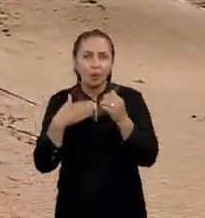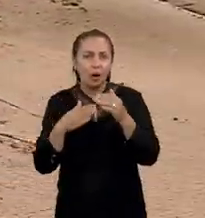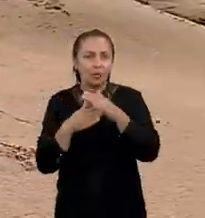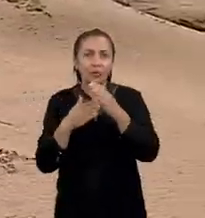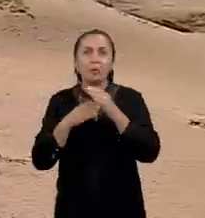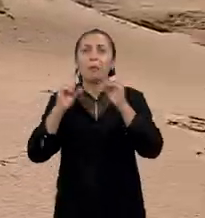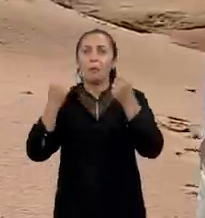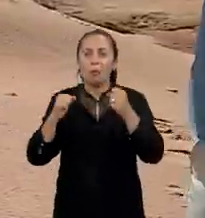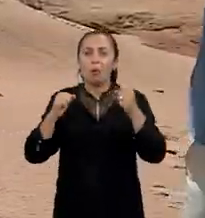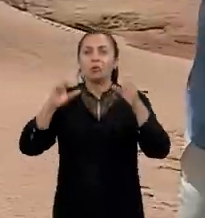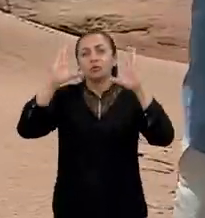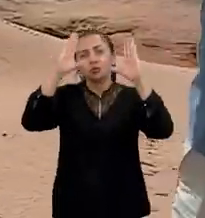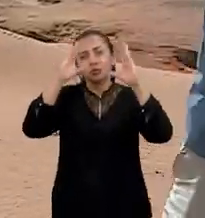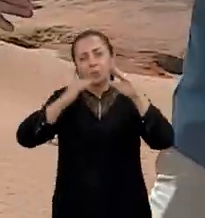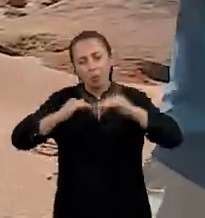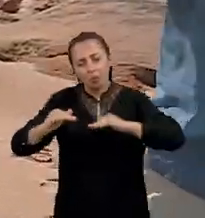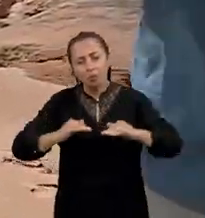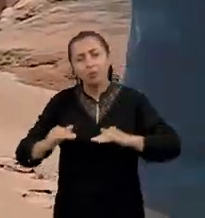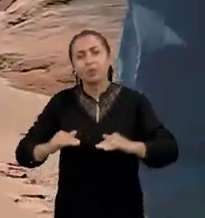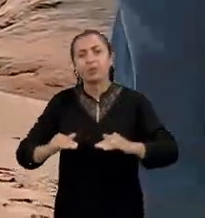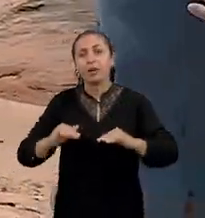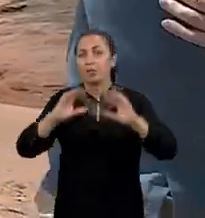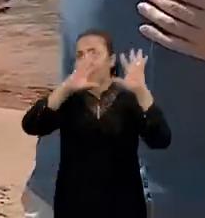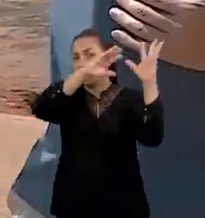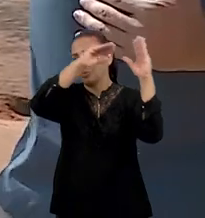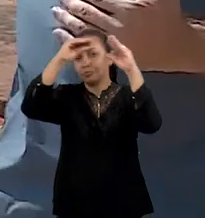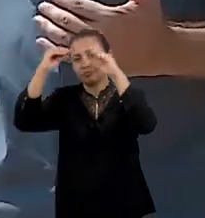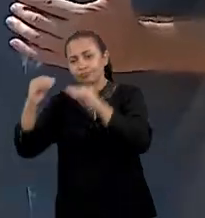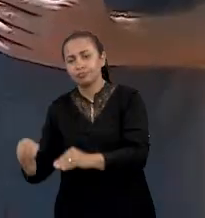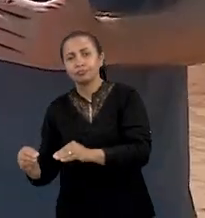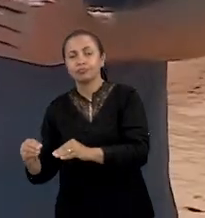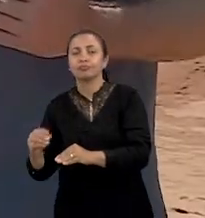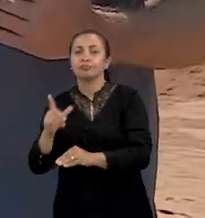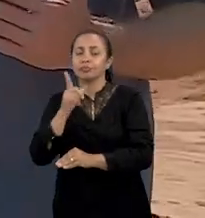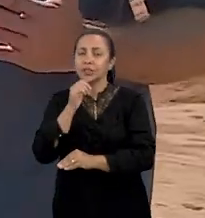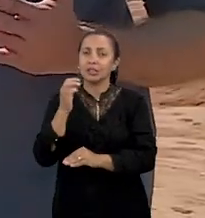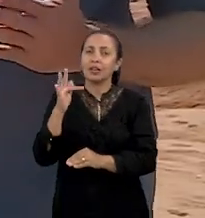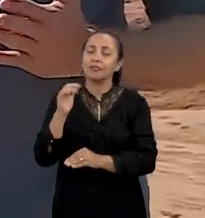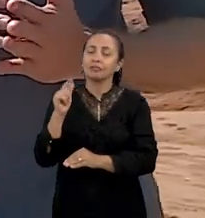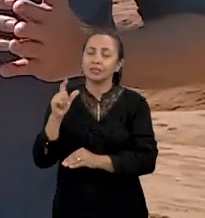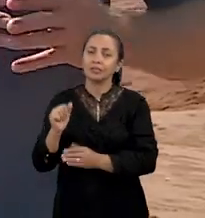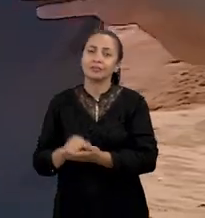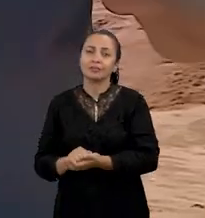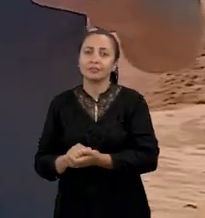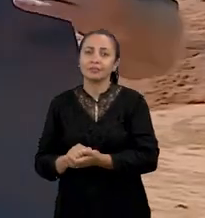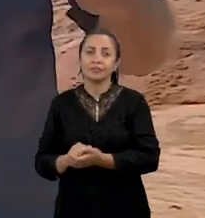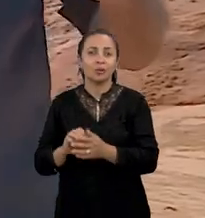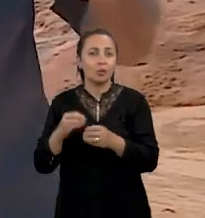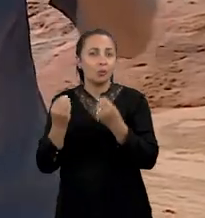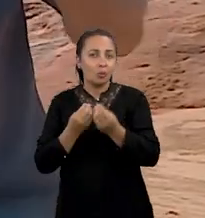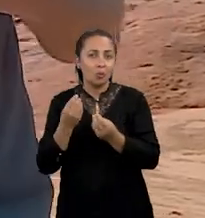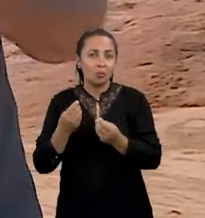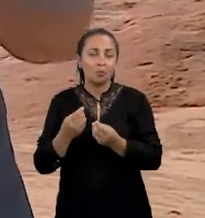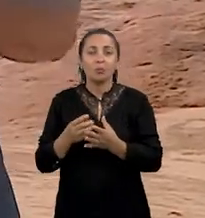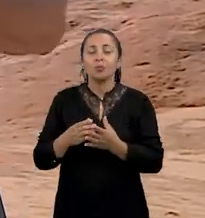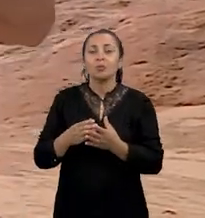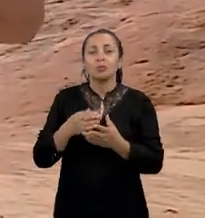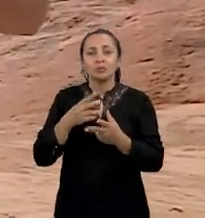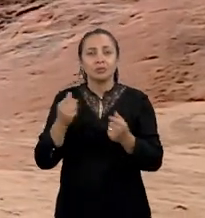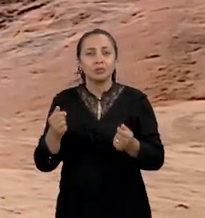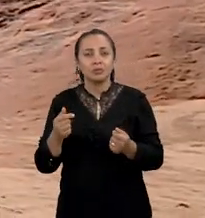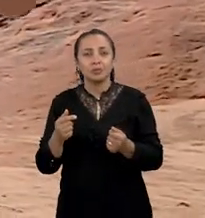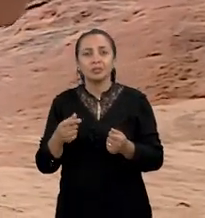qualquer momento, ele pode se movimentar, ou seja, ele pode cair na base da falésia. Como não é algo